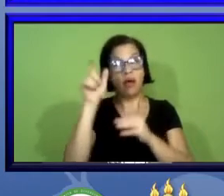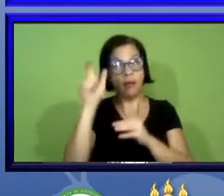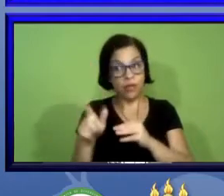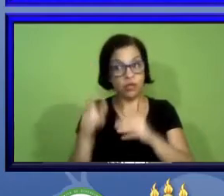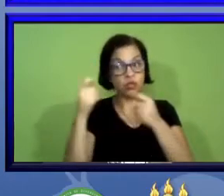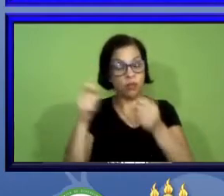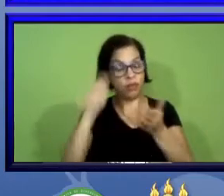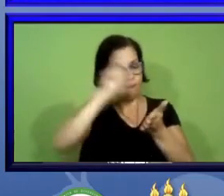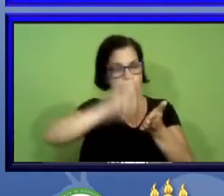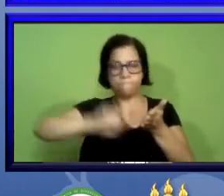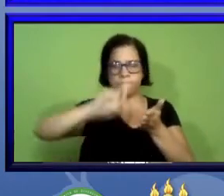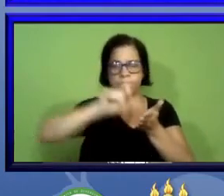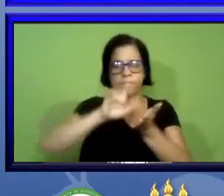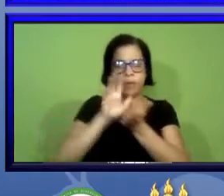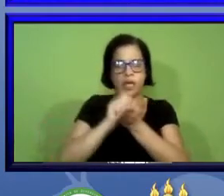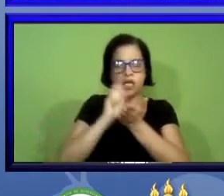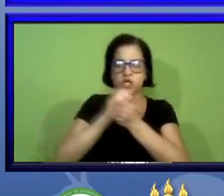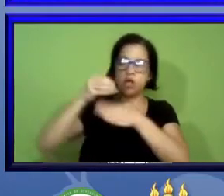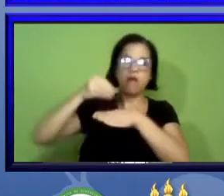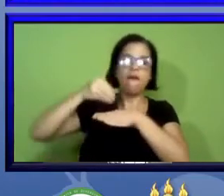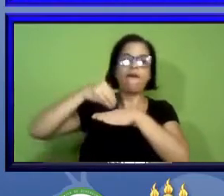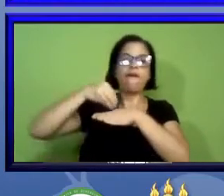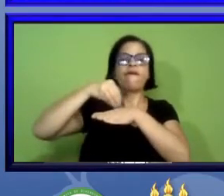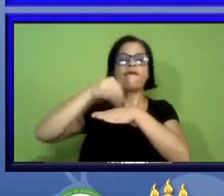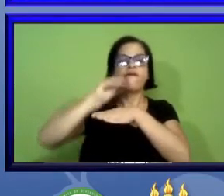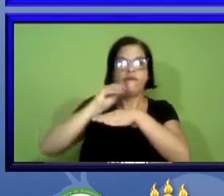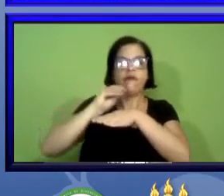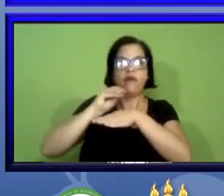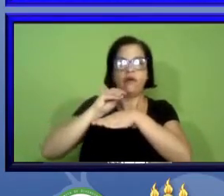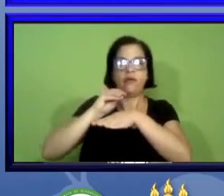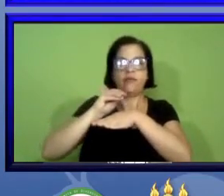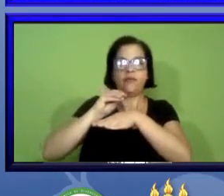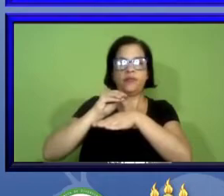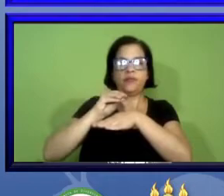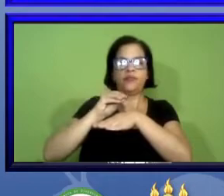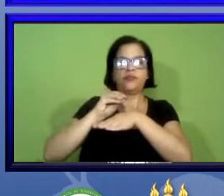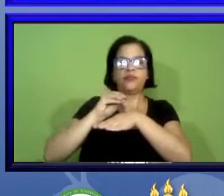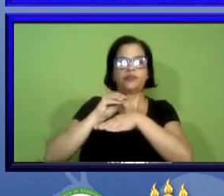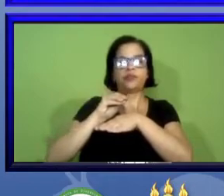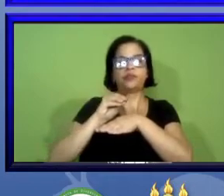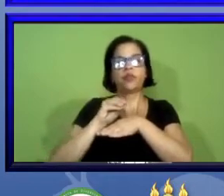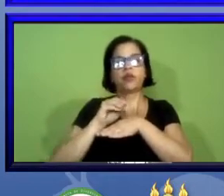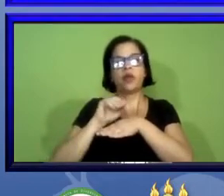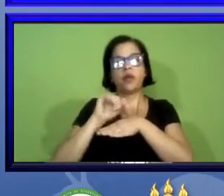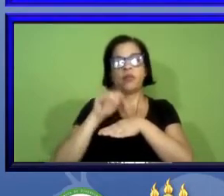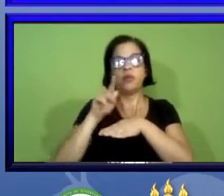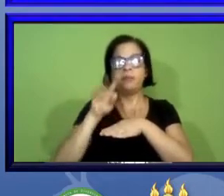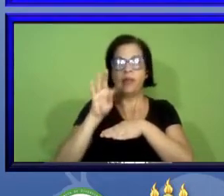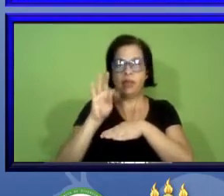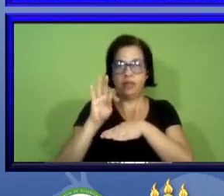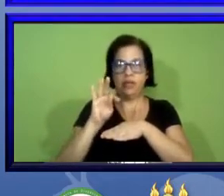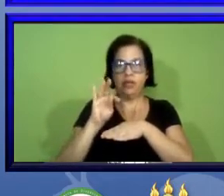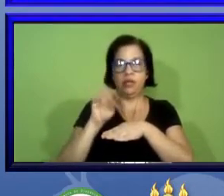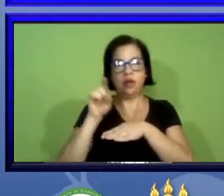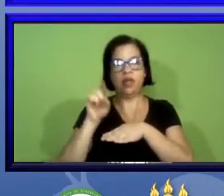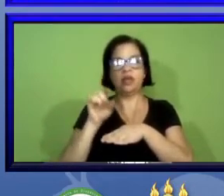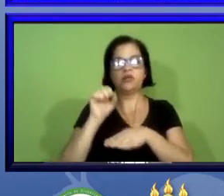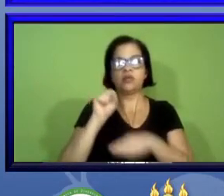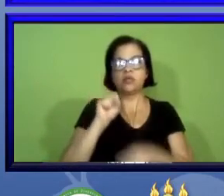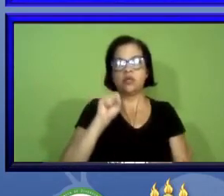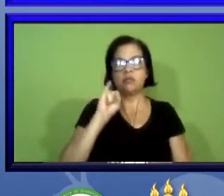preencher e enviar para o IPT do refauna no CIVBR